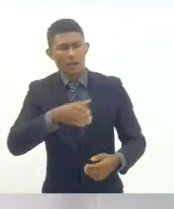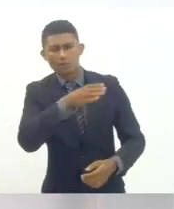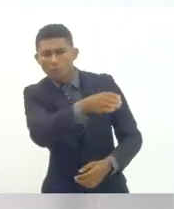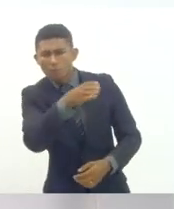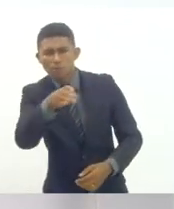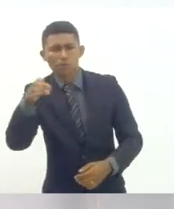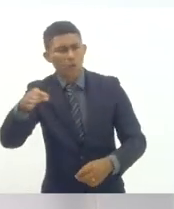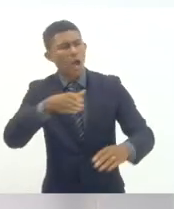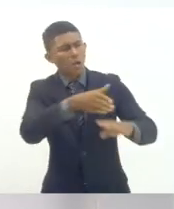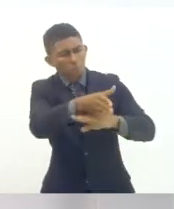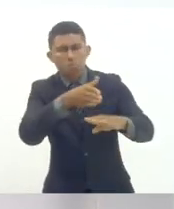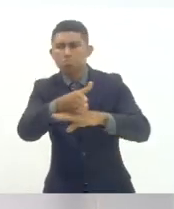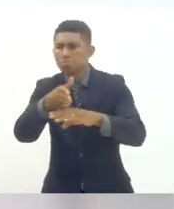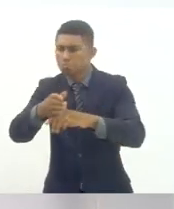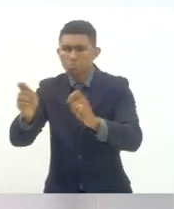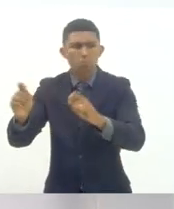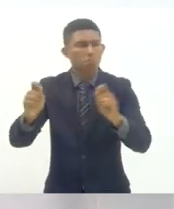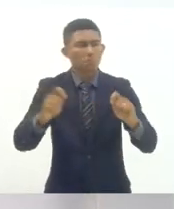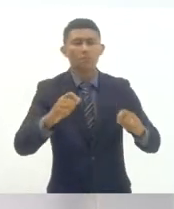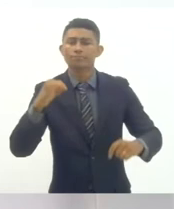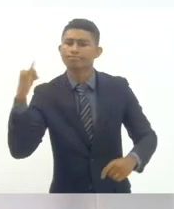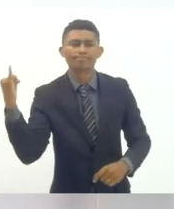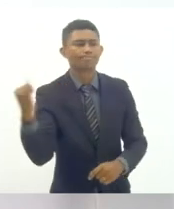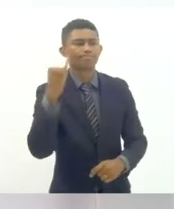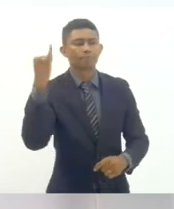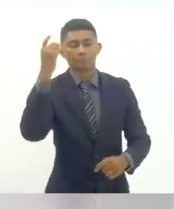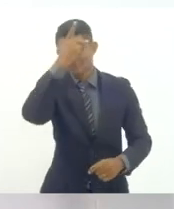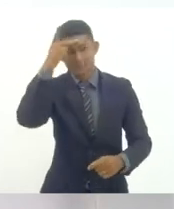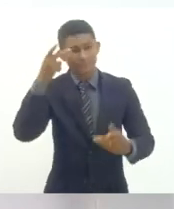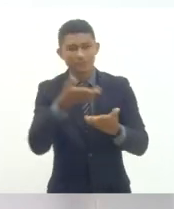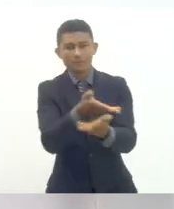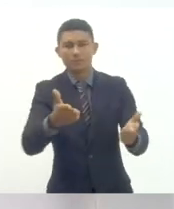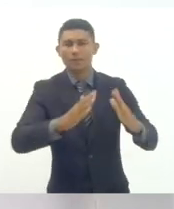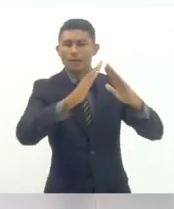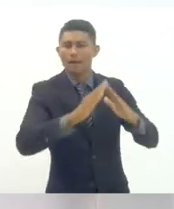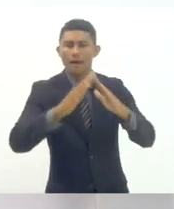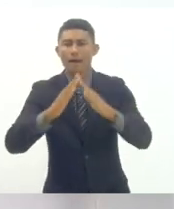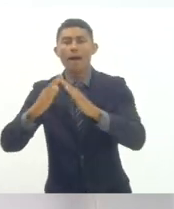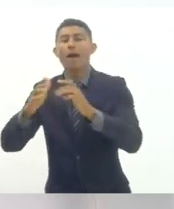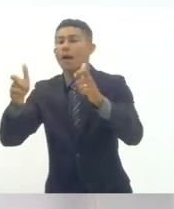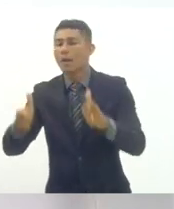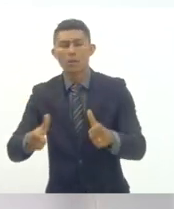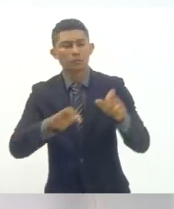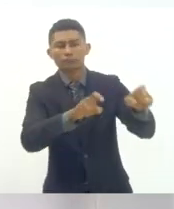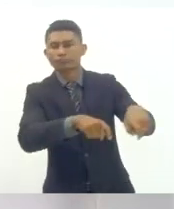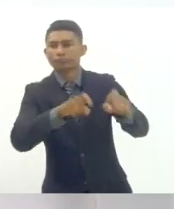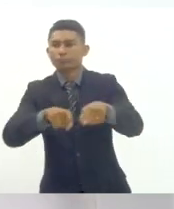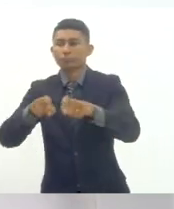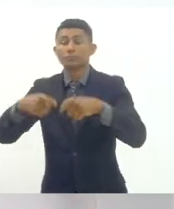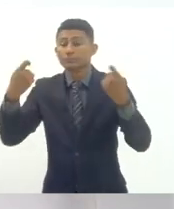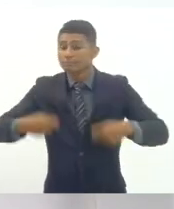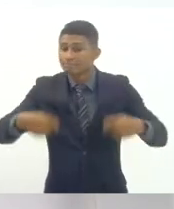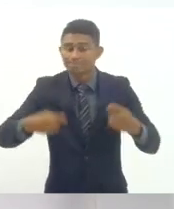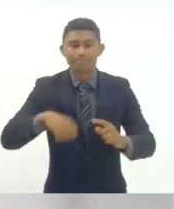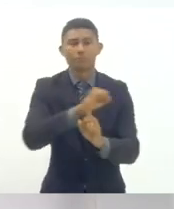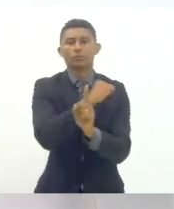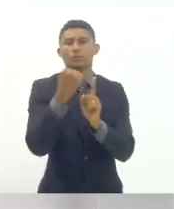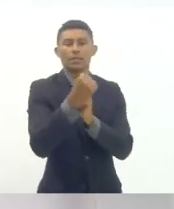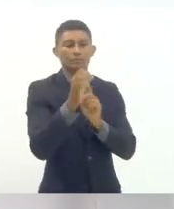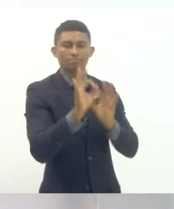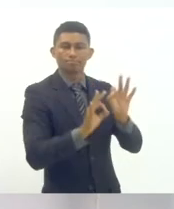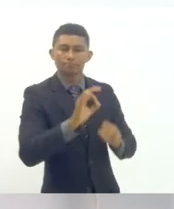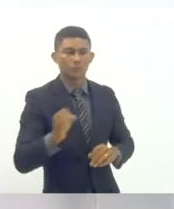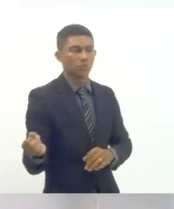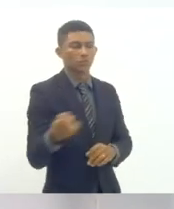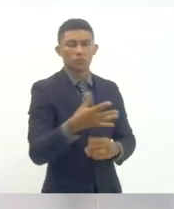incentivar todas as pessoas que vivem e residem no campo na construção de um novo projeto de sociedade dessa